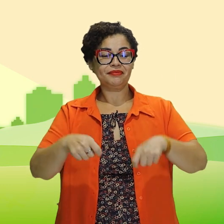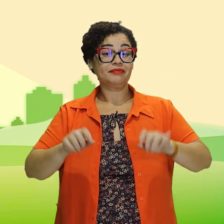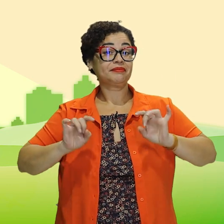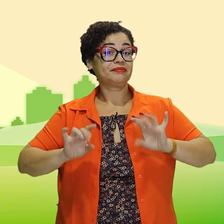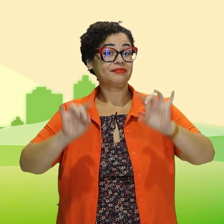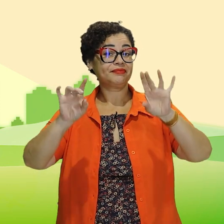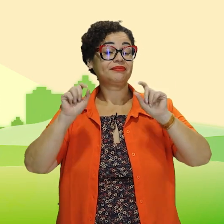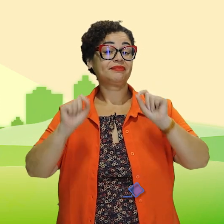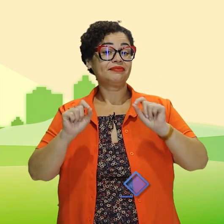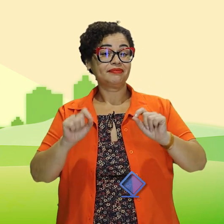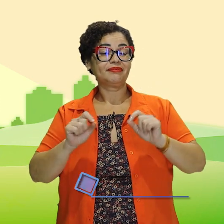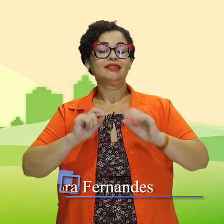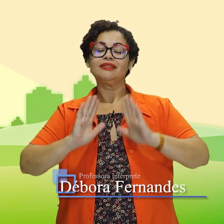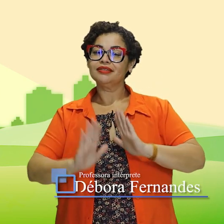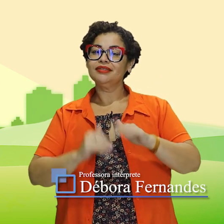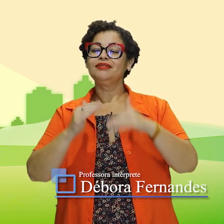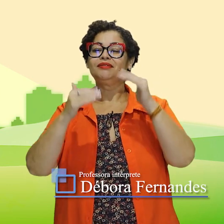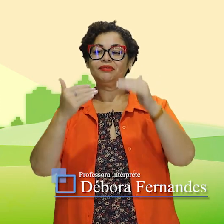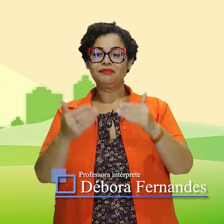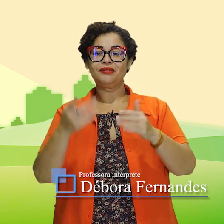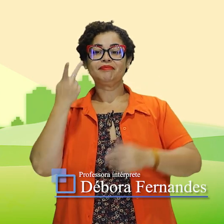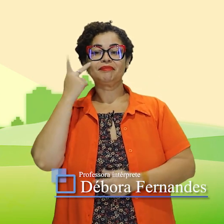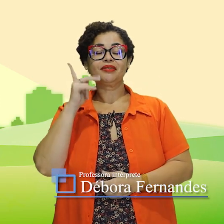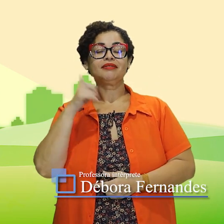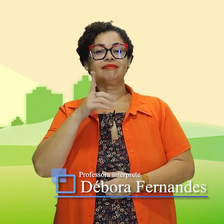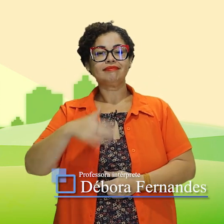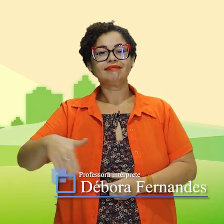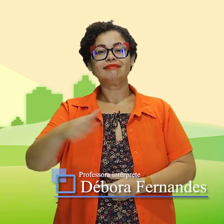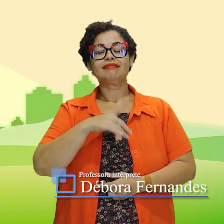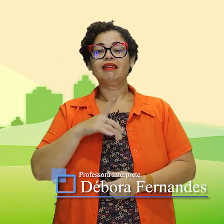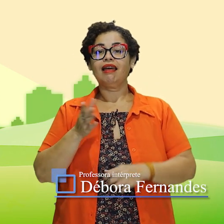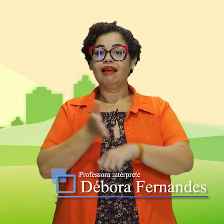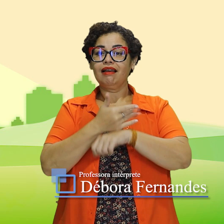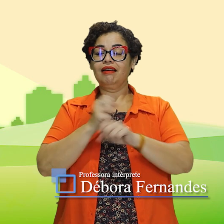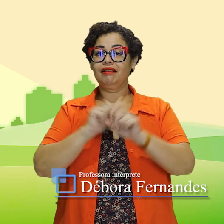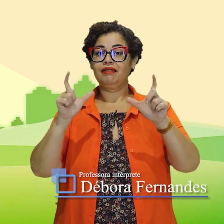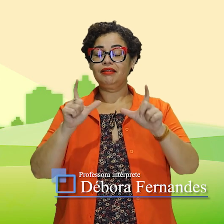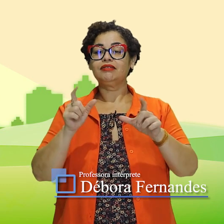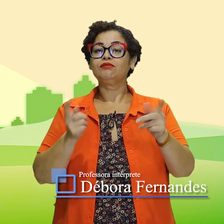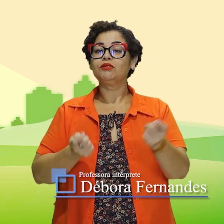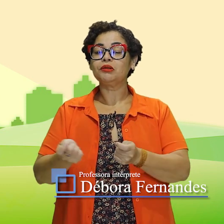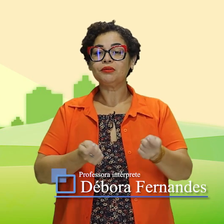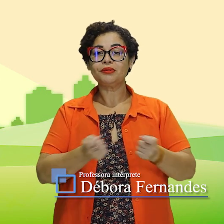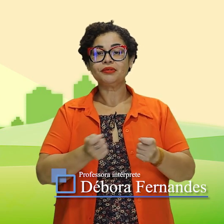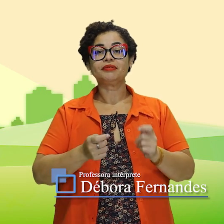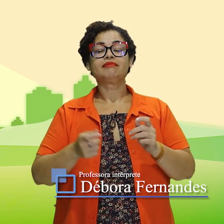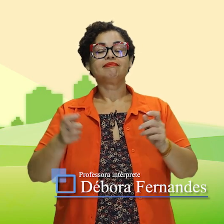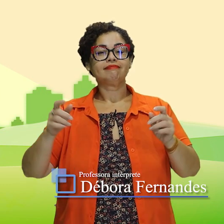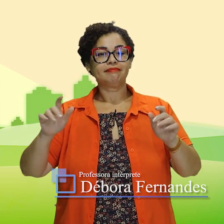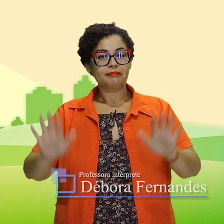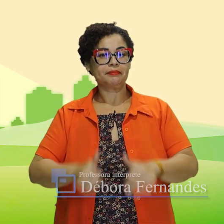especialmente os em desenvolvimento, para o alerta precoce e o gerenciamento